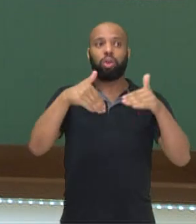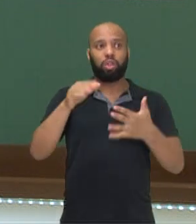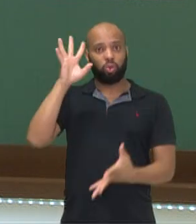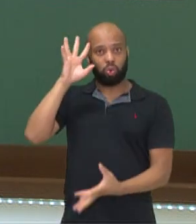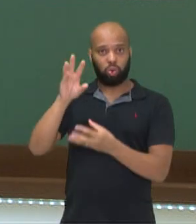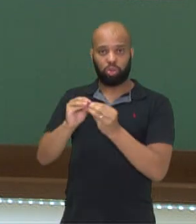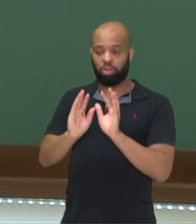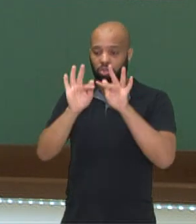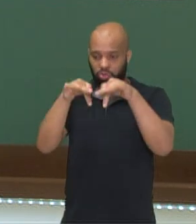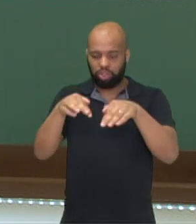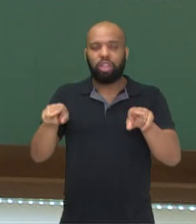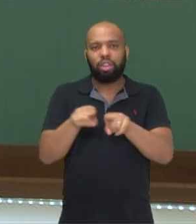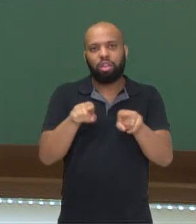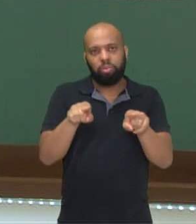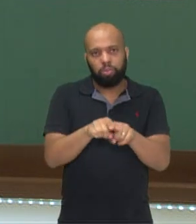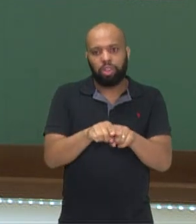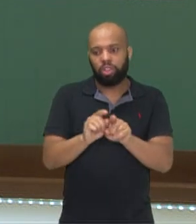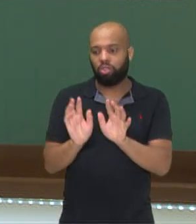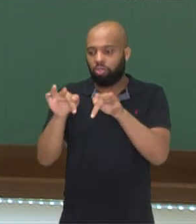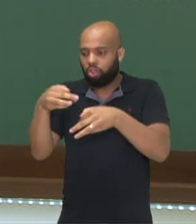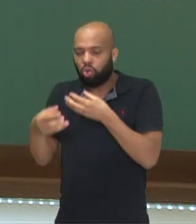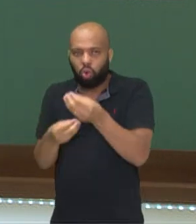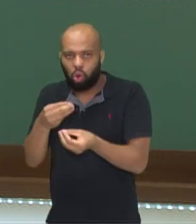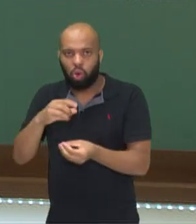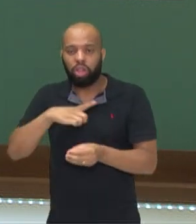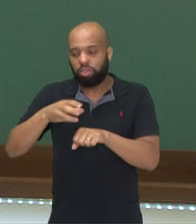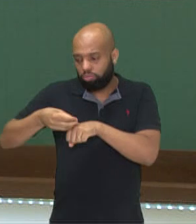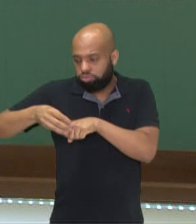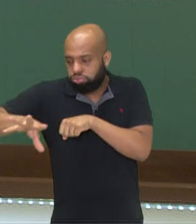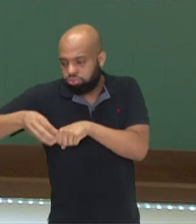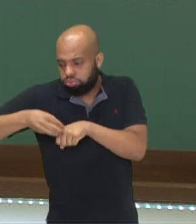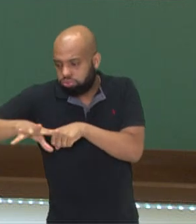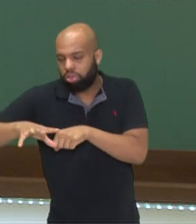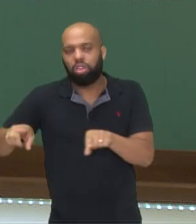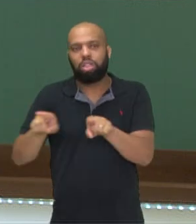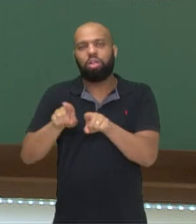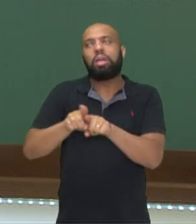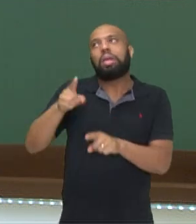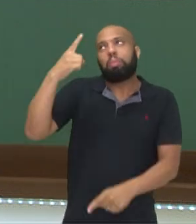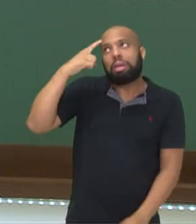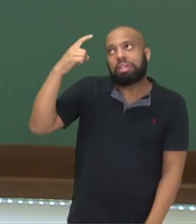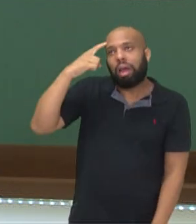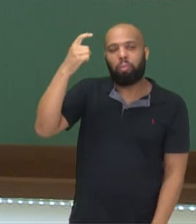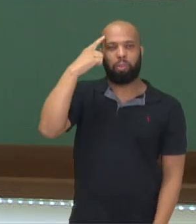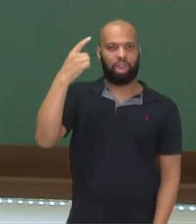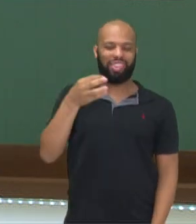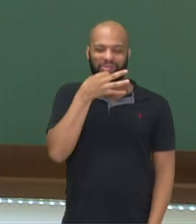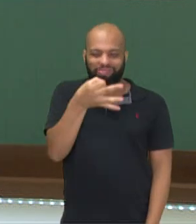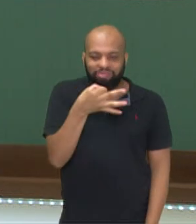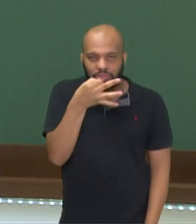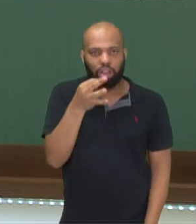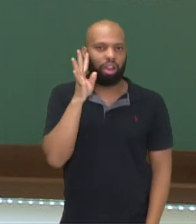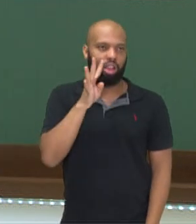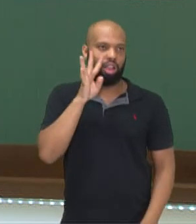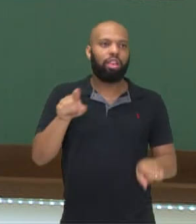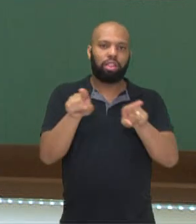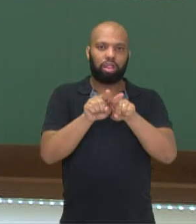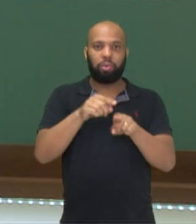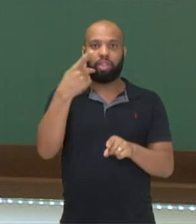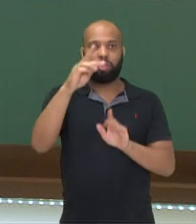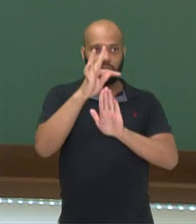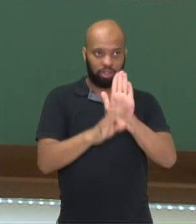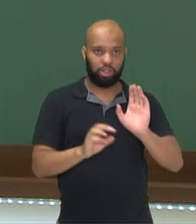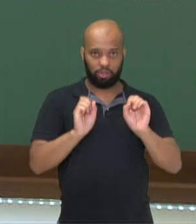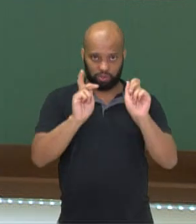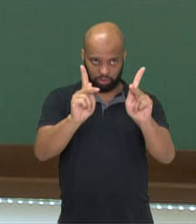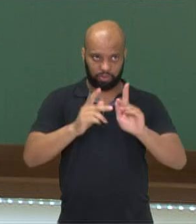aí você também termina com uma sugestão, uma ideia, uma opinião ali para ficar bem legal o seu texto.